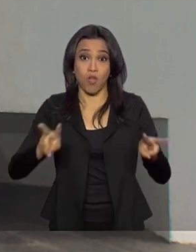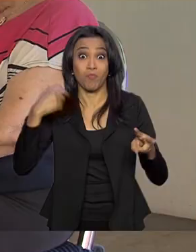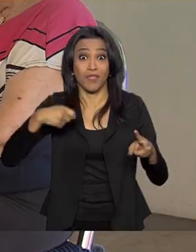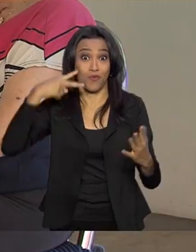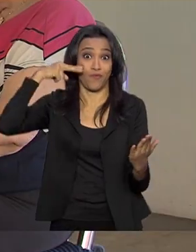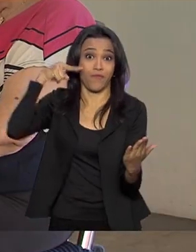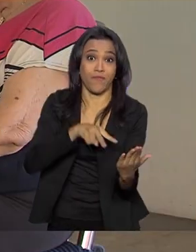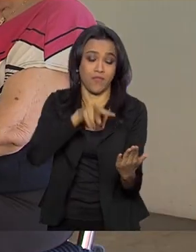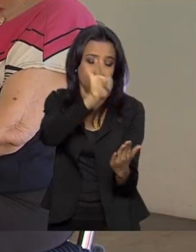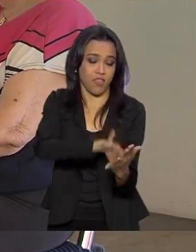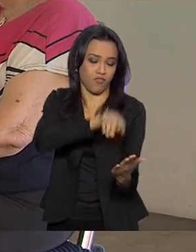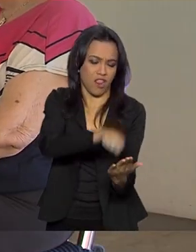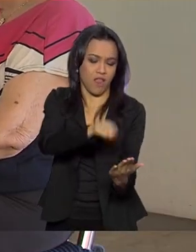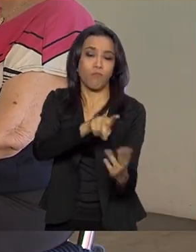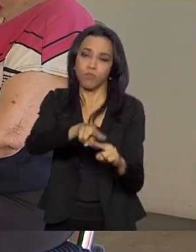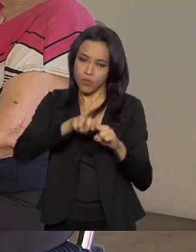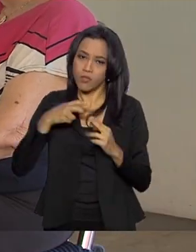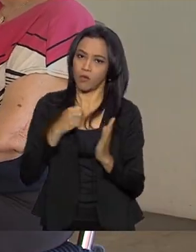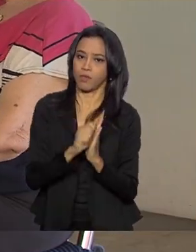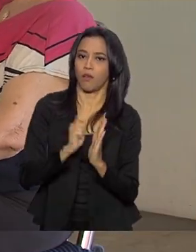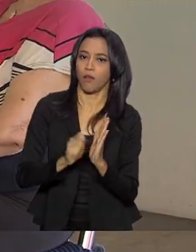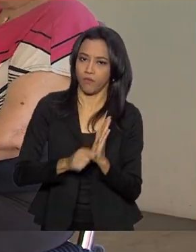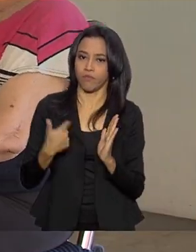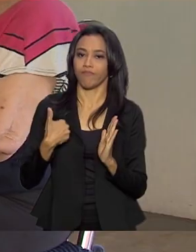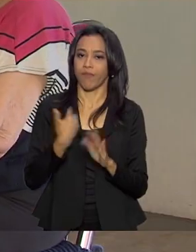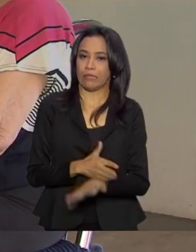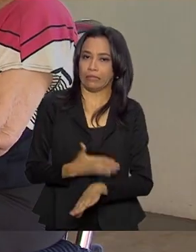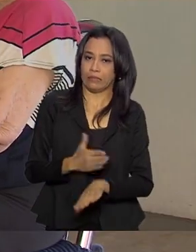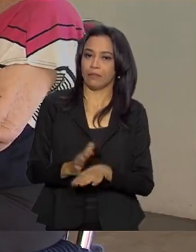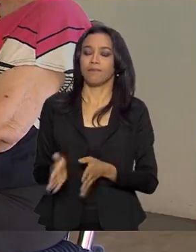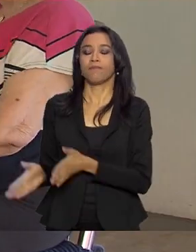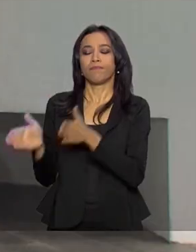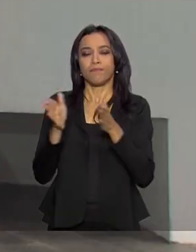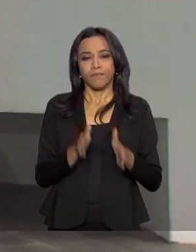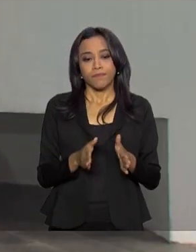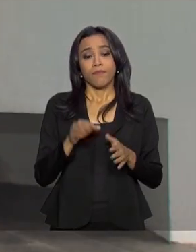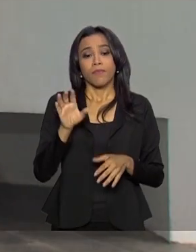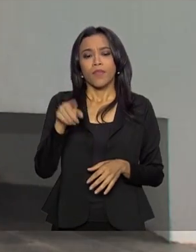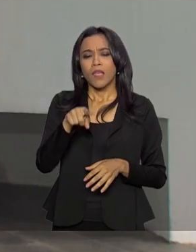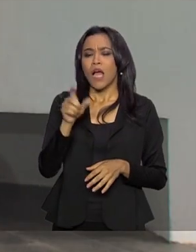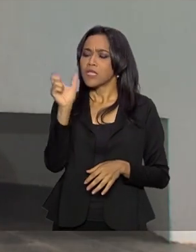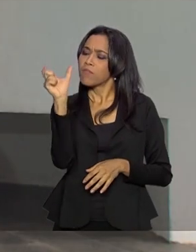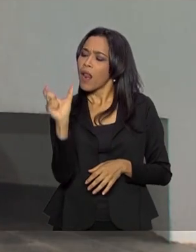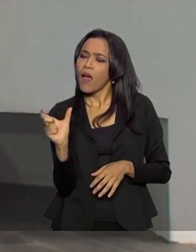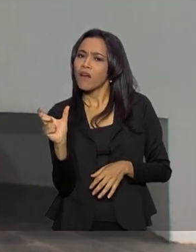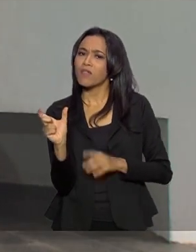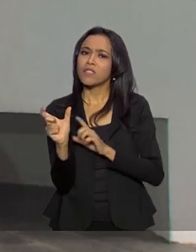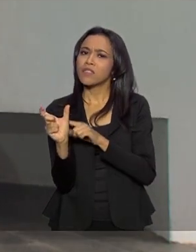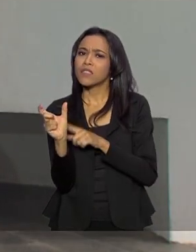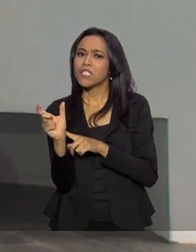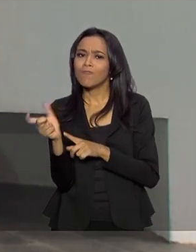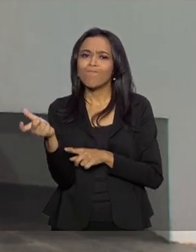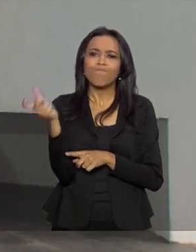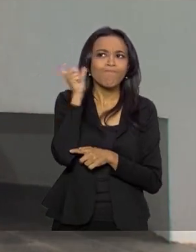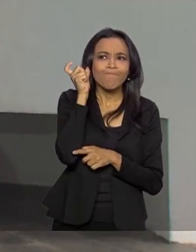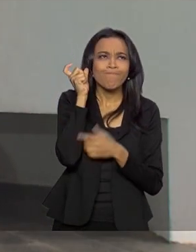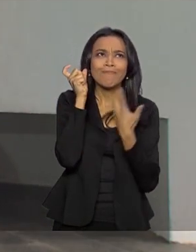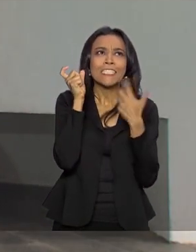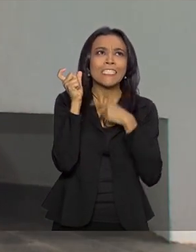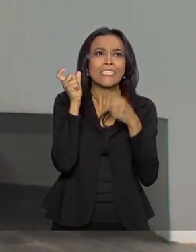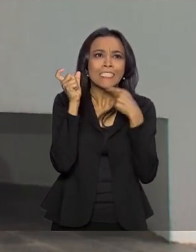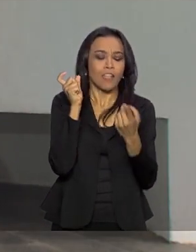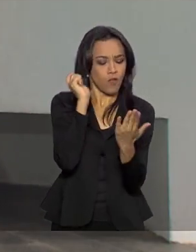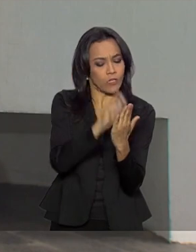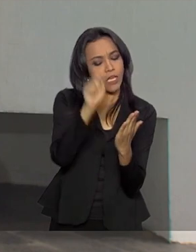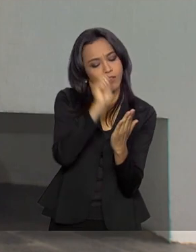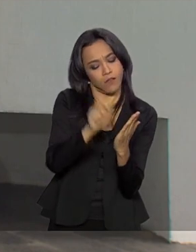E aí, aquelas anotações são para poder fazer referência com outras coisas? As palavras que não estão entrando, eu escrevo, escrevo, escrevo.